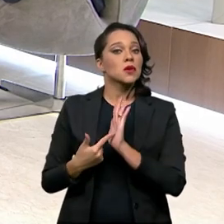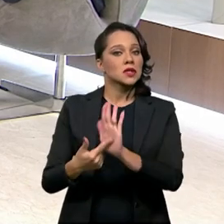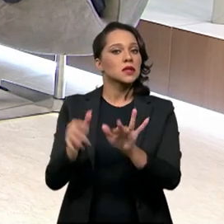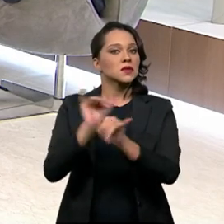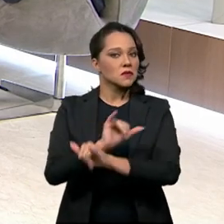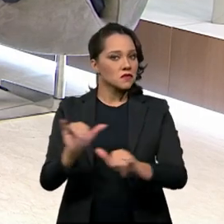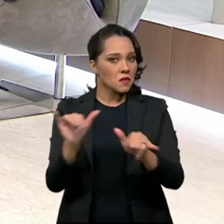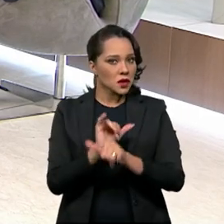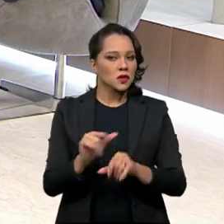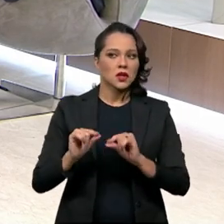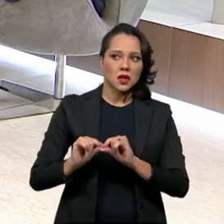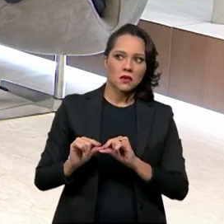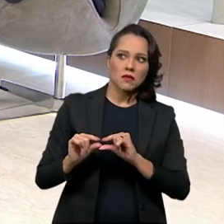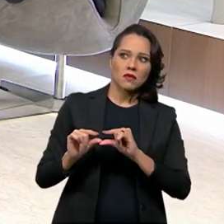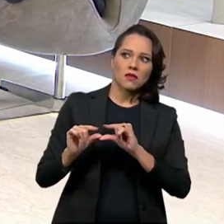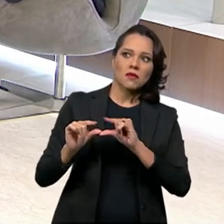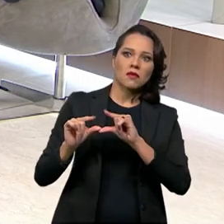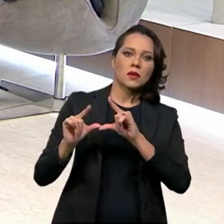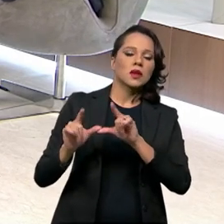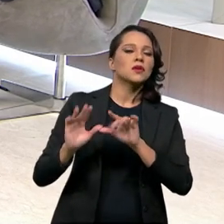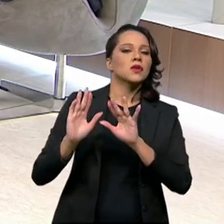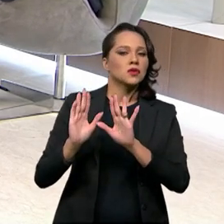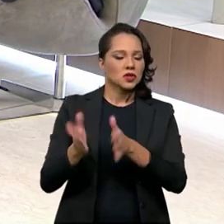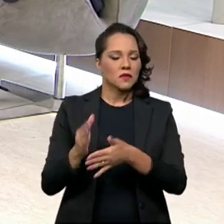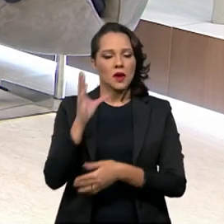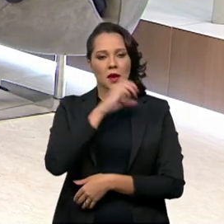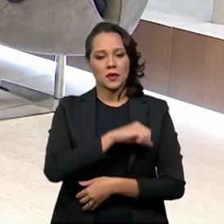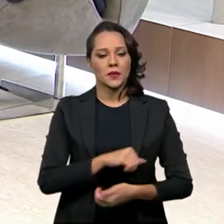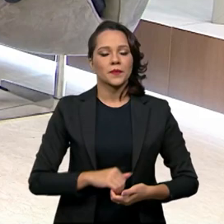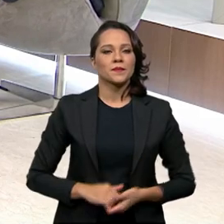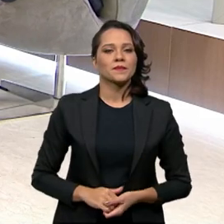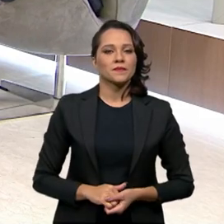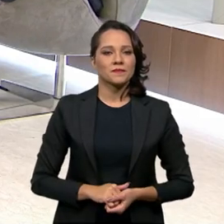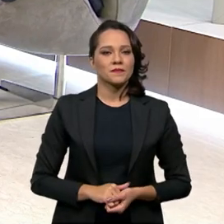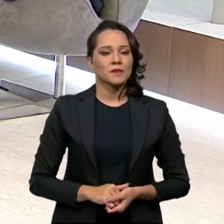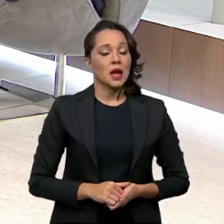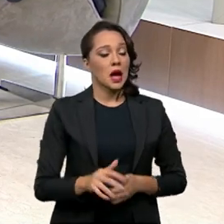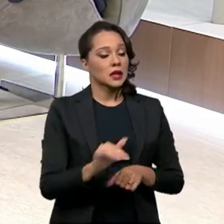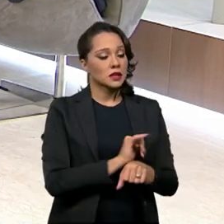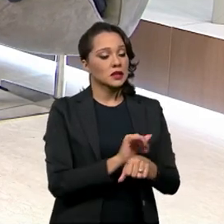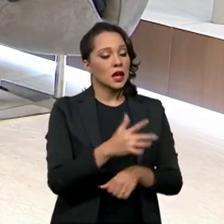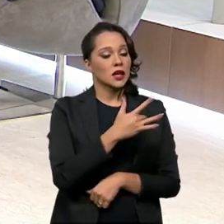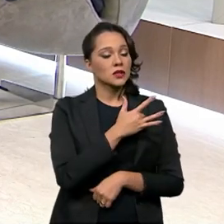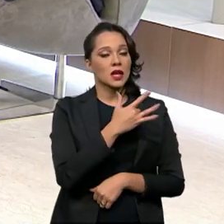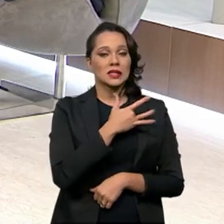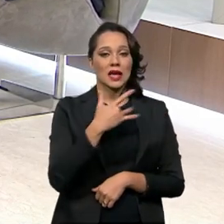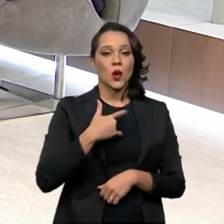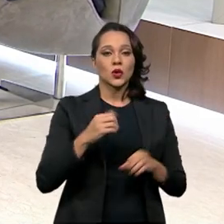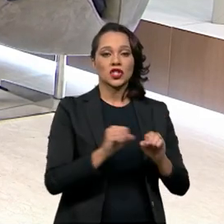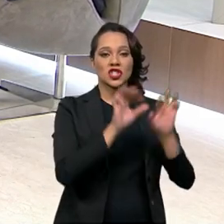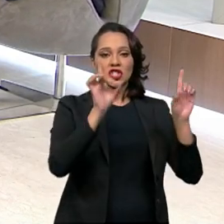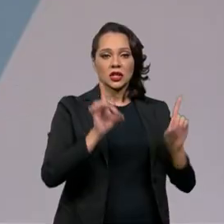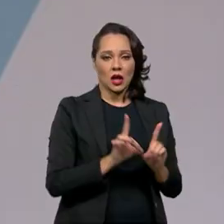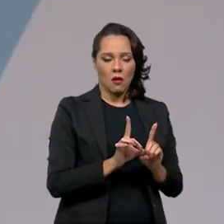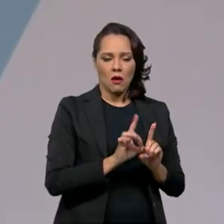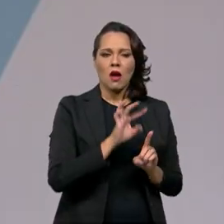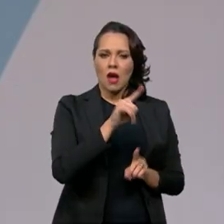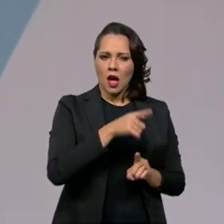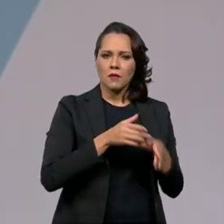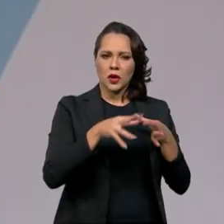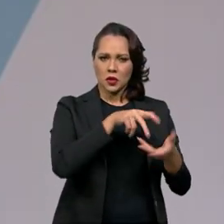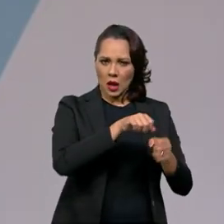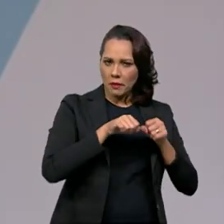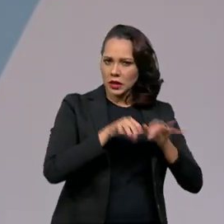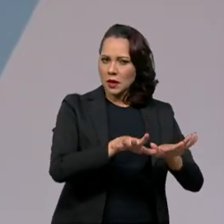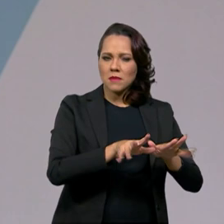em dados, que isso vem aumentando de forma muito rápida. A estratégia saúde digital é uma coisa que, com a pandemia,